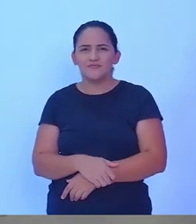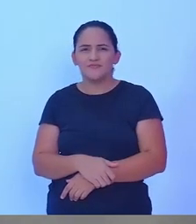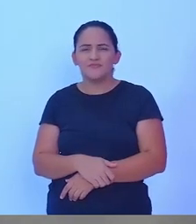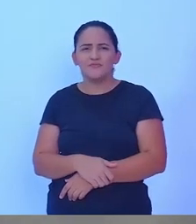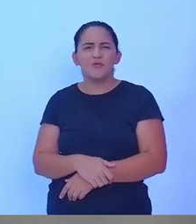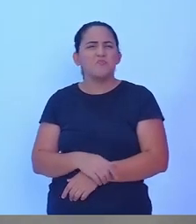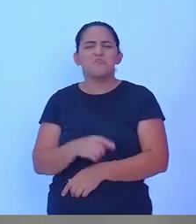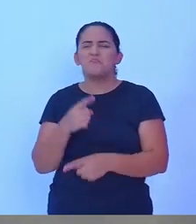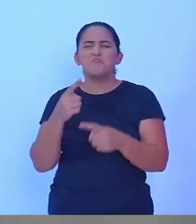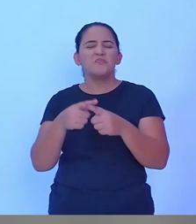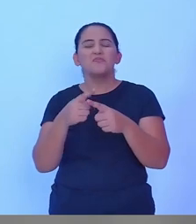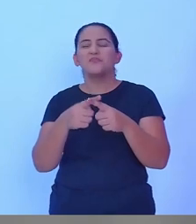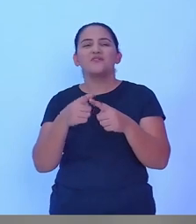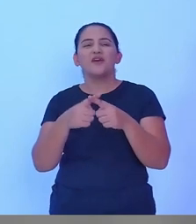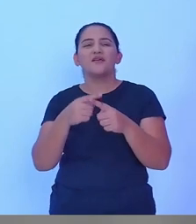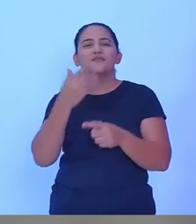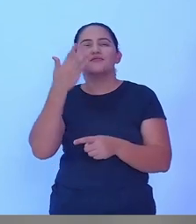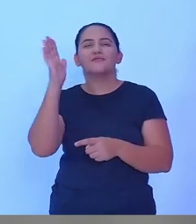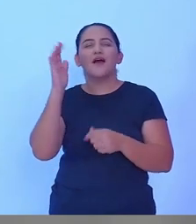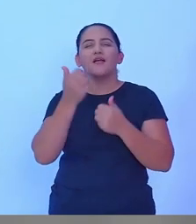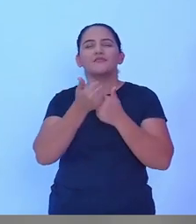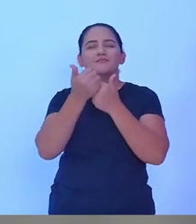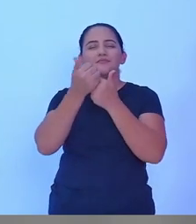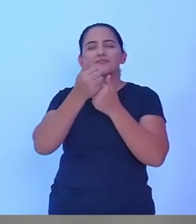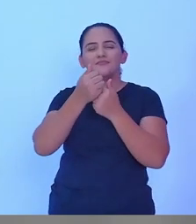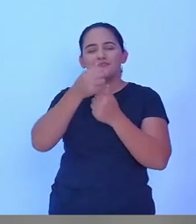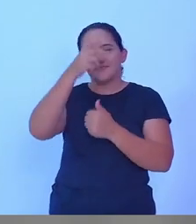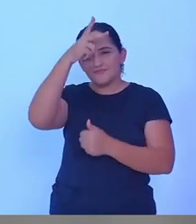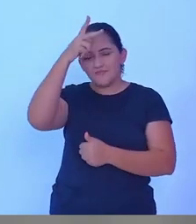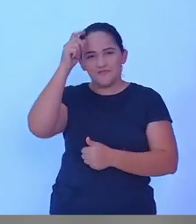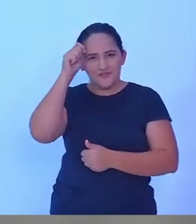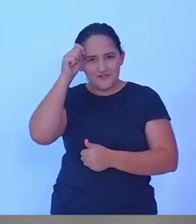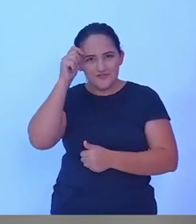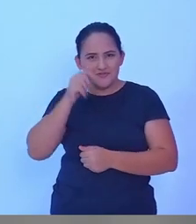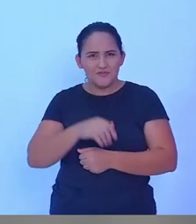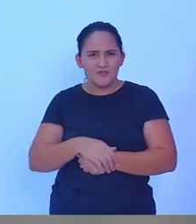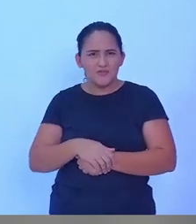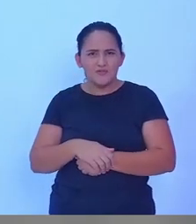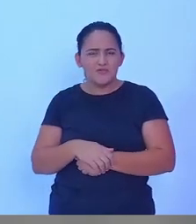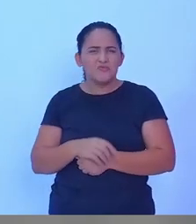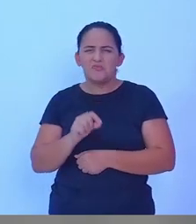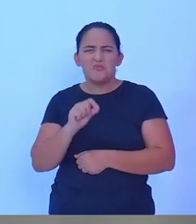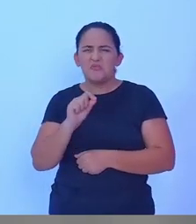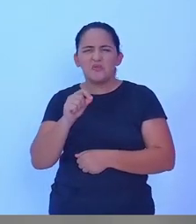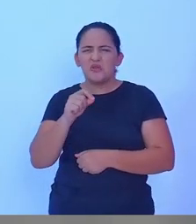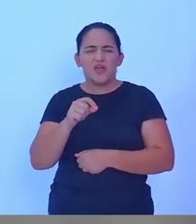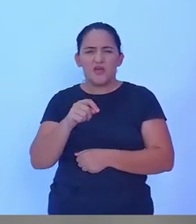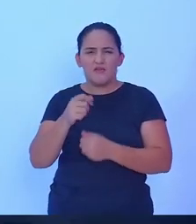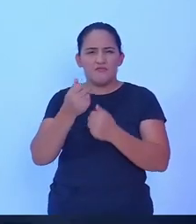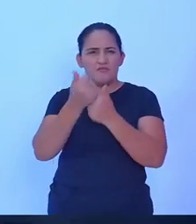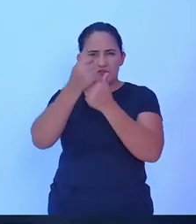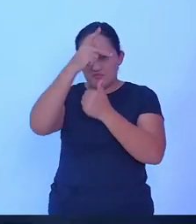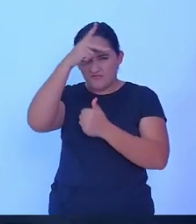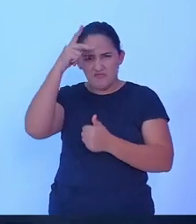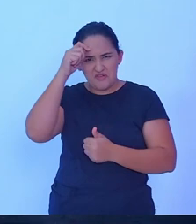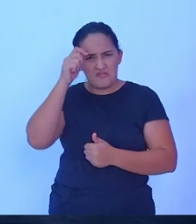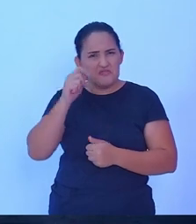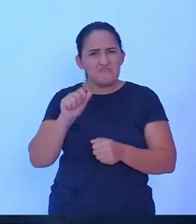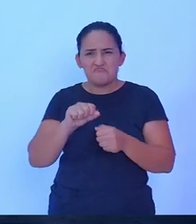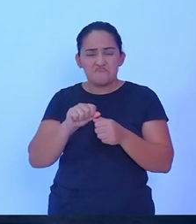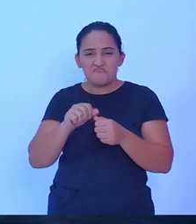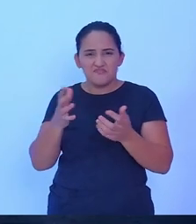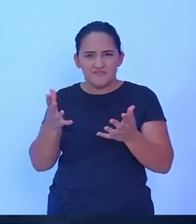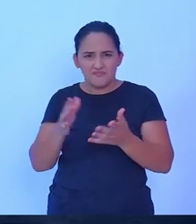que você quer ser vice-prefeito? Qual é a função do vice-prefeito? E faz uma autoapresentação sua. Boa noite,